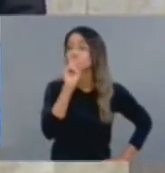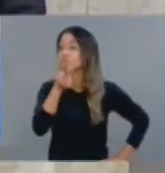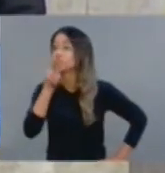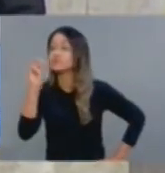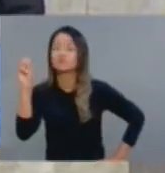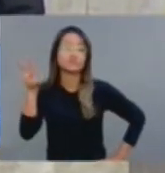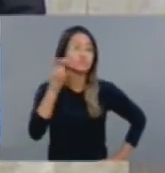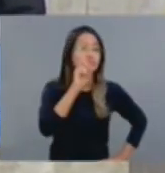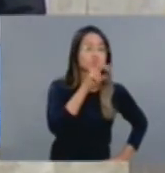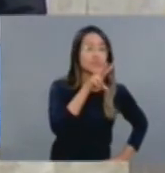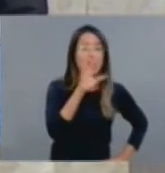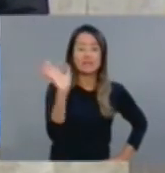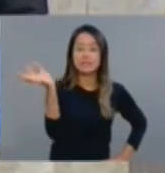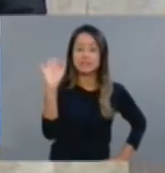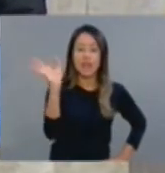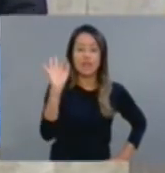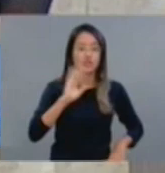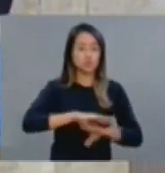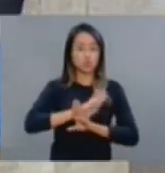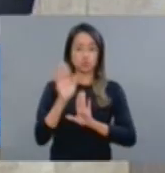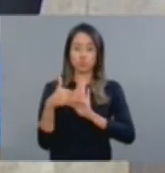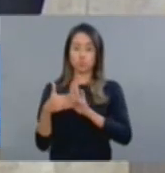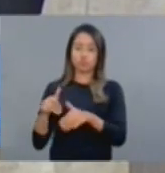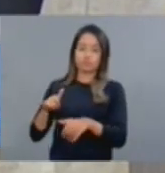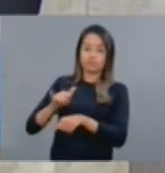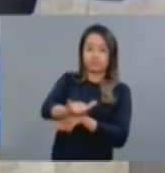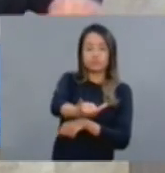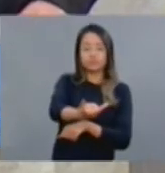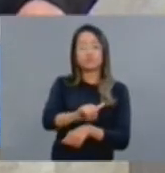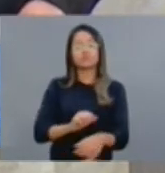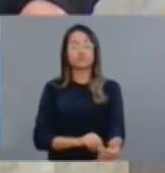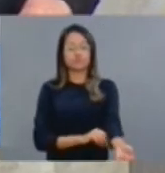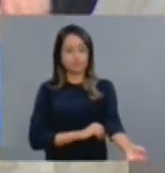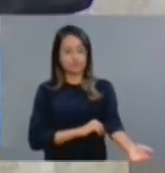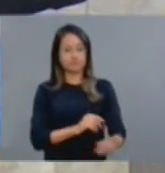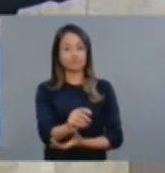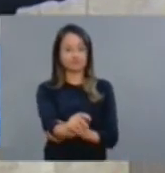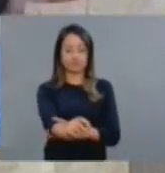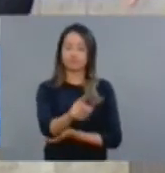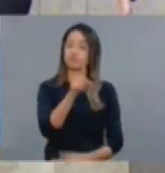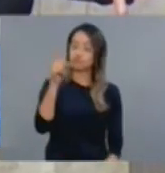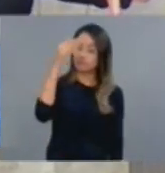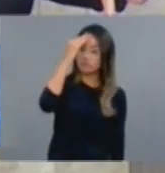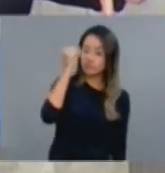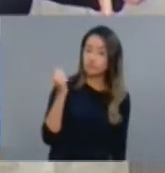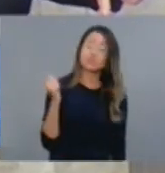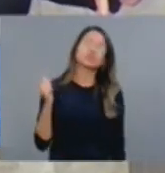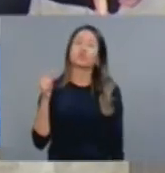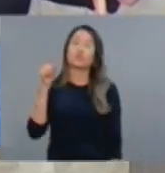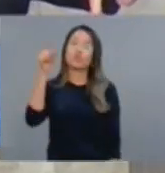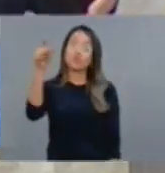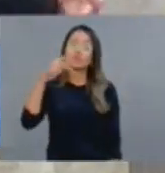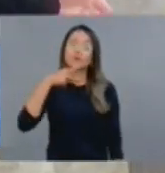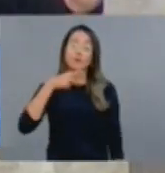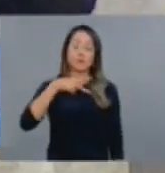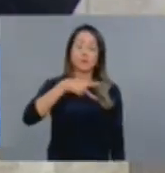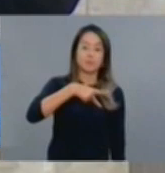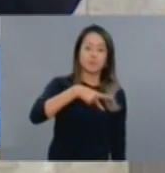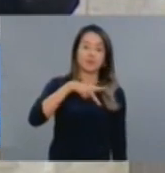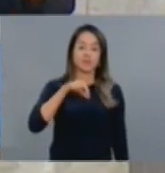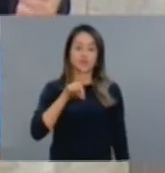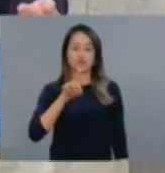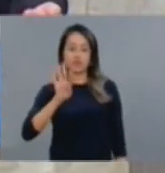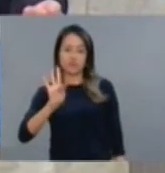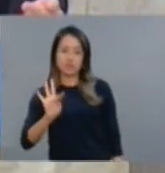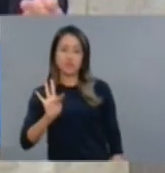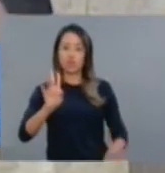administrativa do desgoverno petista, também, federal, que V. Exª passou o tempo todo no PDT e nunca